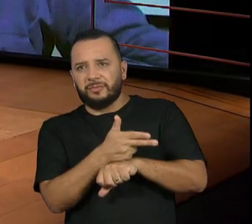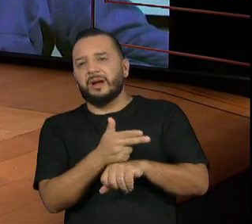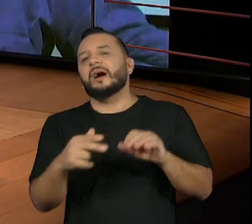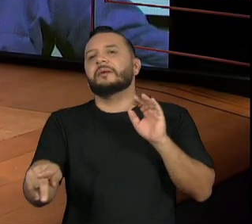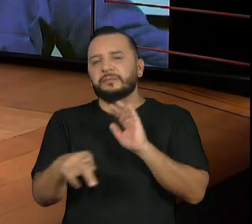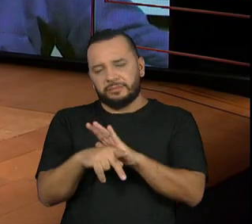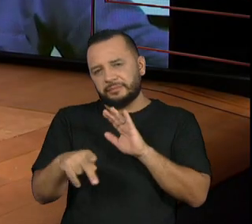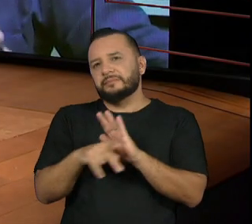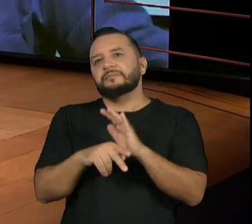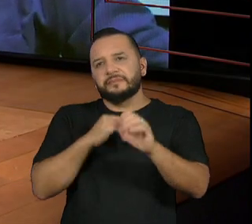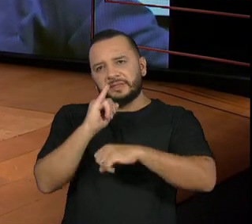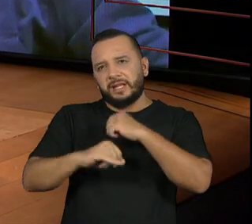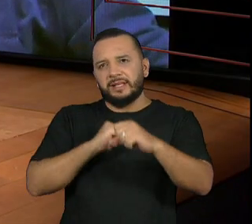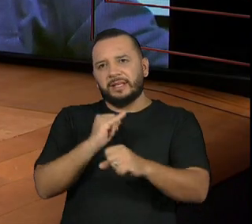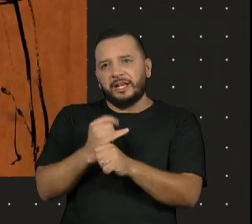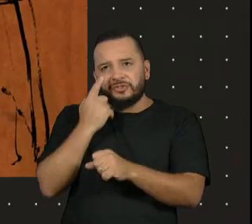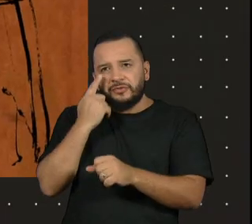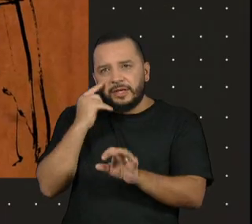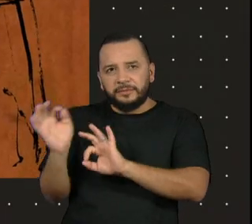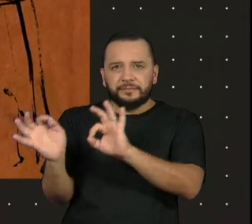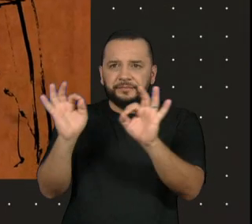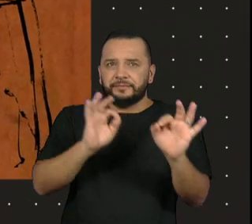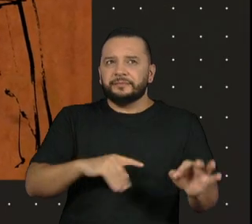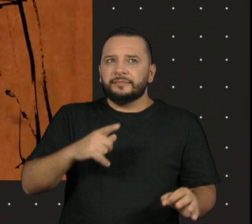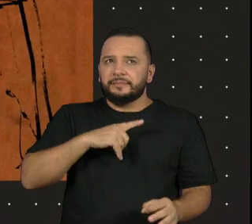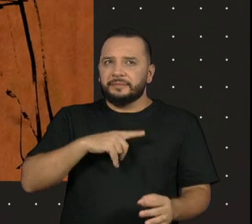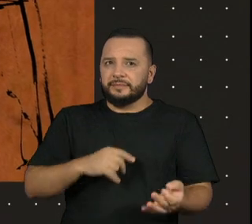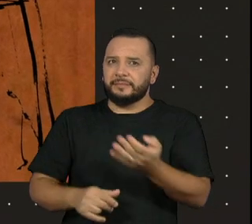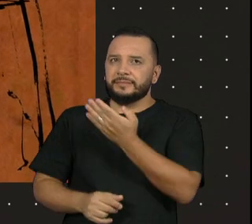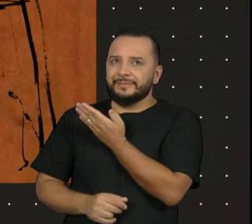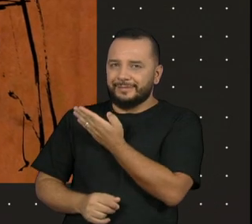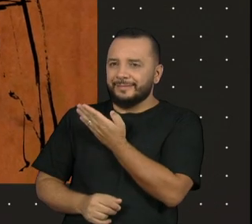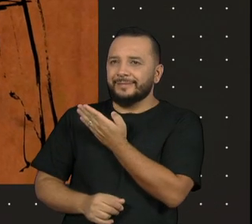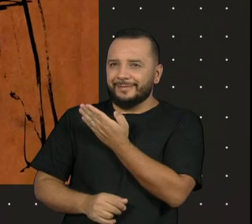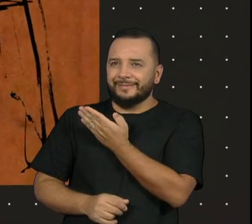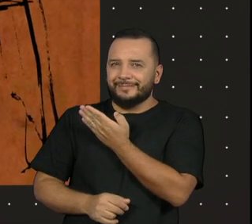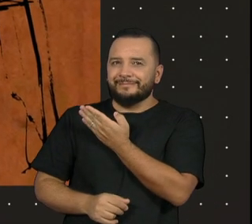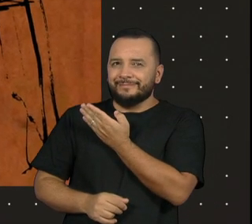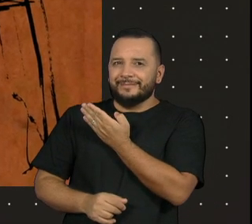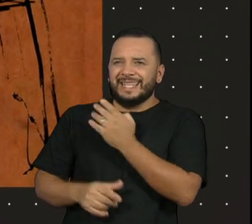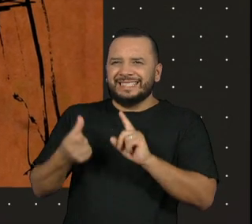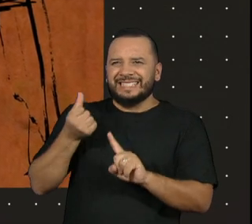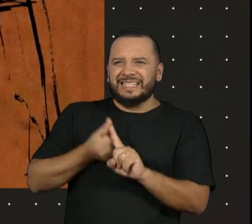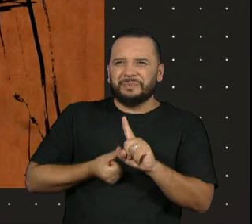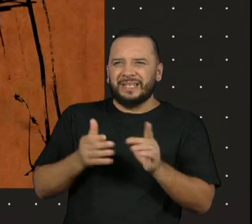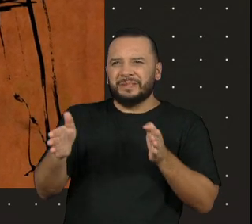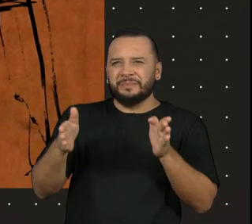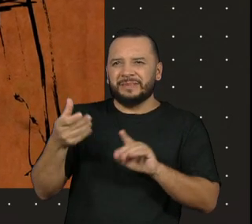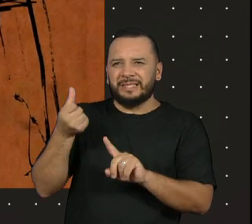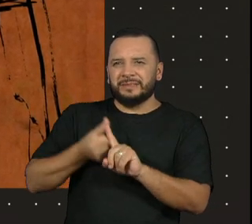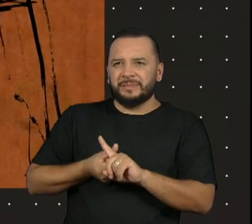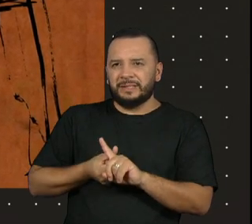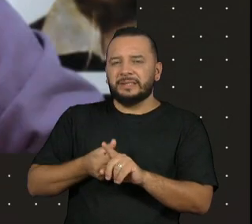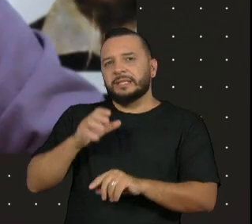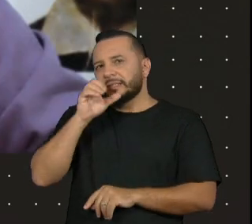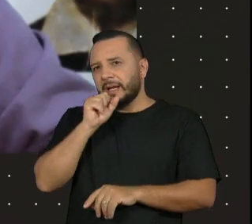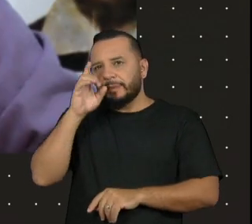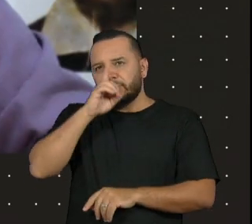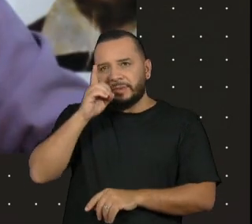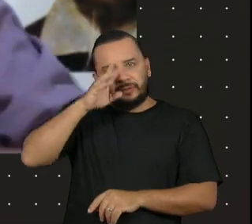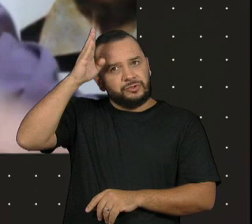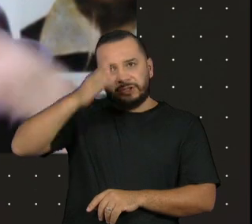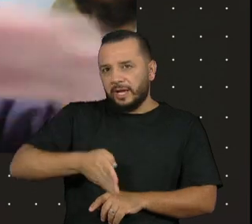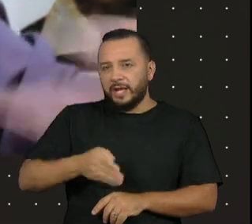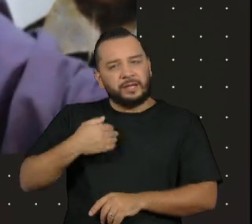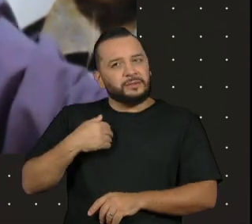no teatro virtual. E a gente fez uma temporada do Grande Quisidor aqui, seis meses, acho, todo sábado e domingo fazendo ao vivo